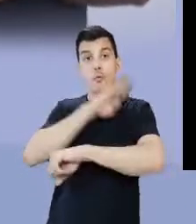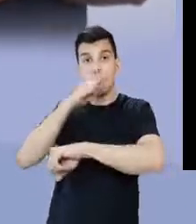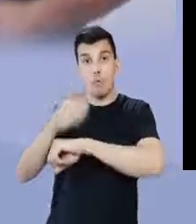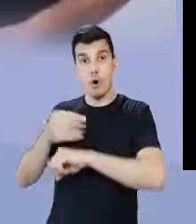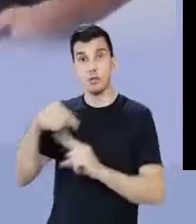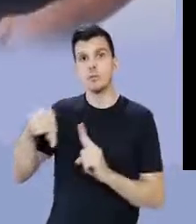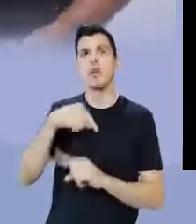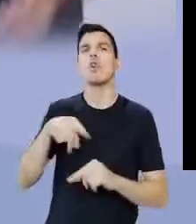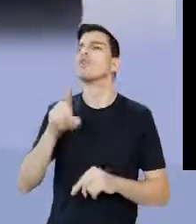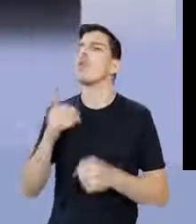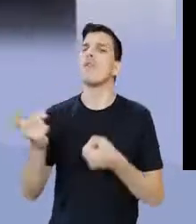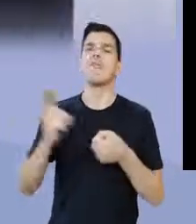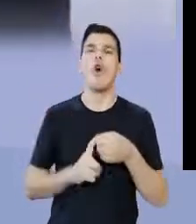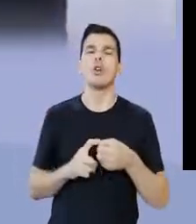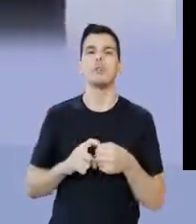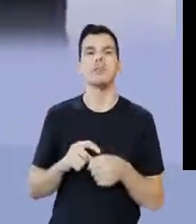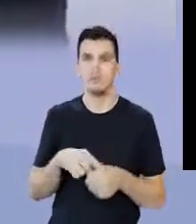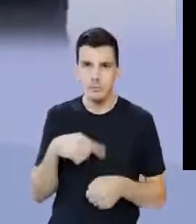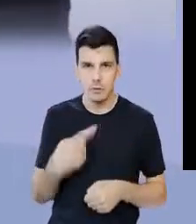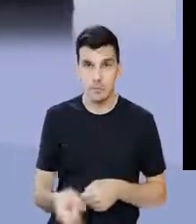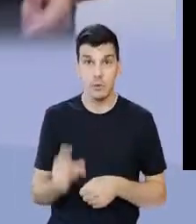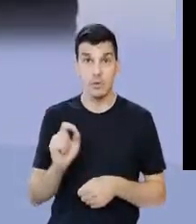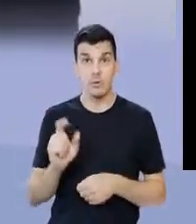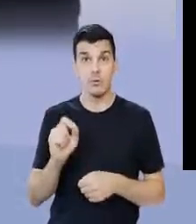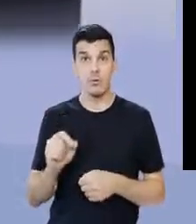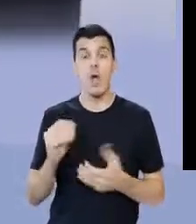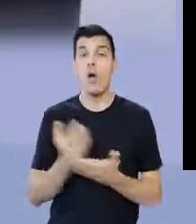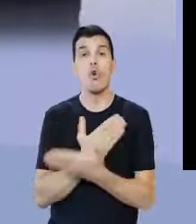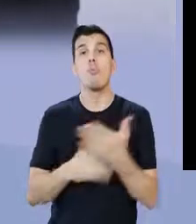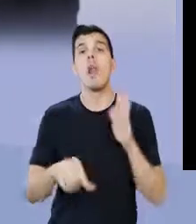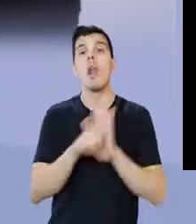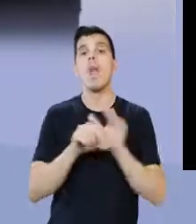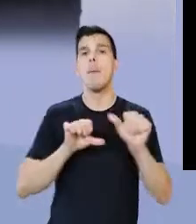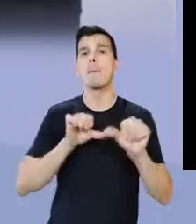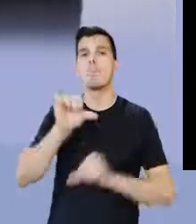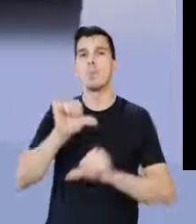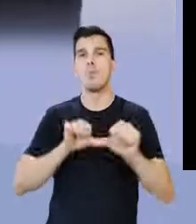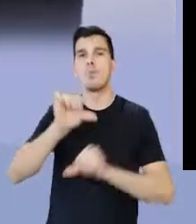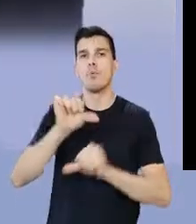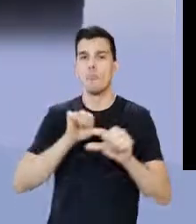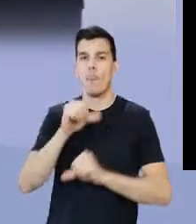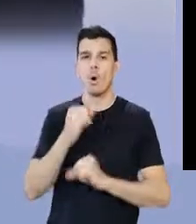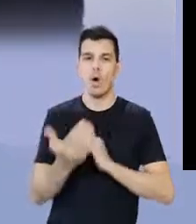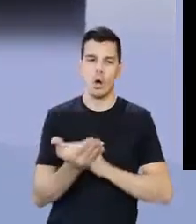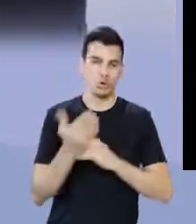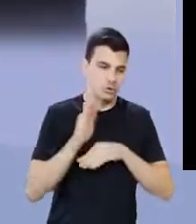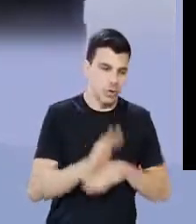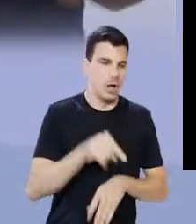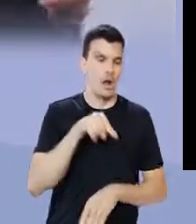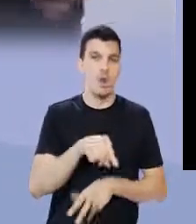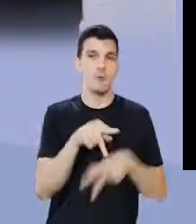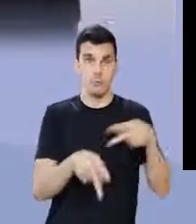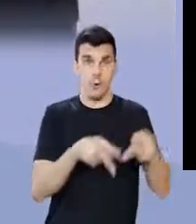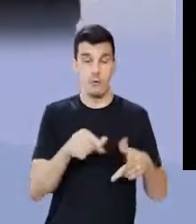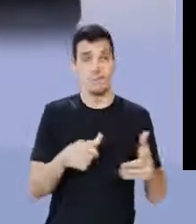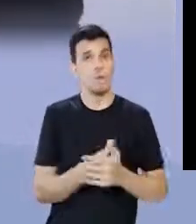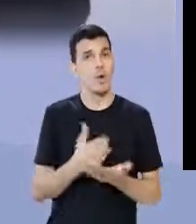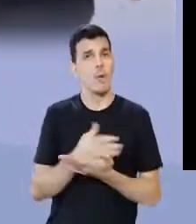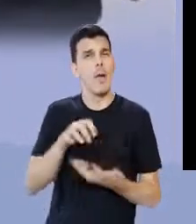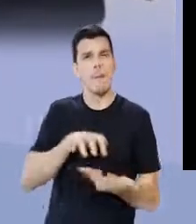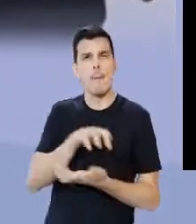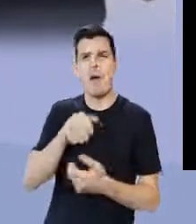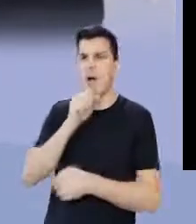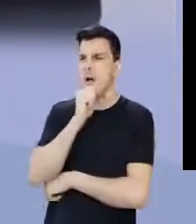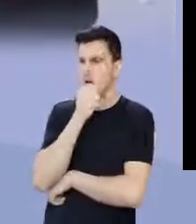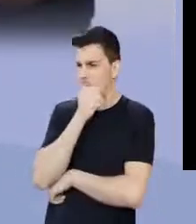monte santo, e falam que dali só vão retornar quando algumas leis forem favoráveis a eles. faziam